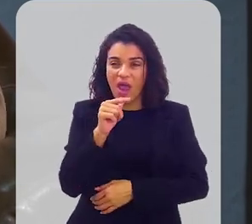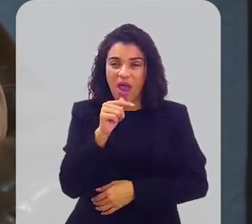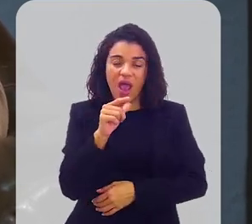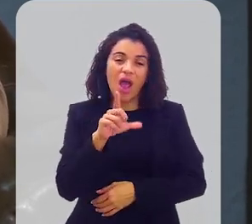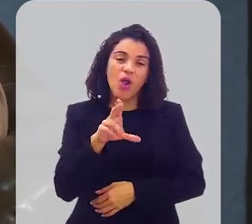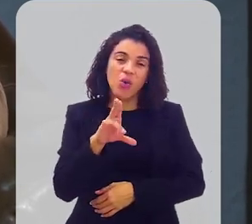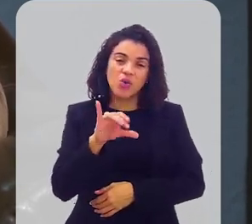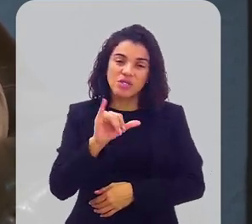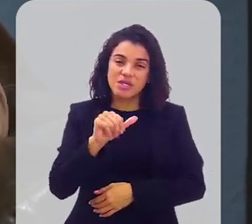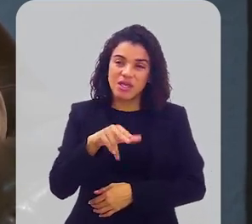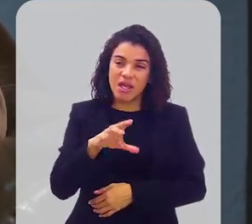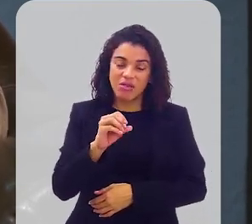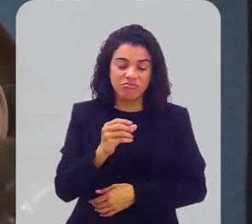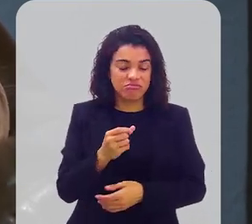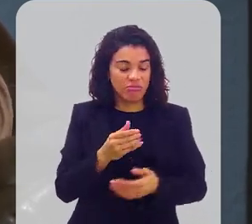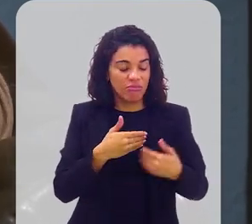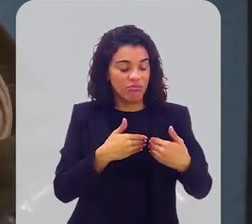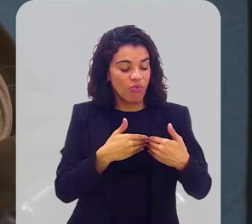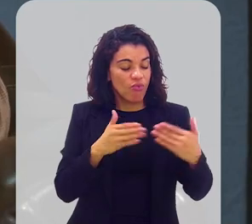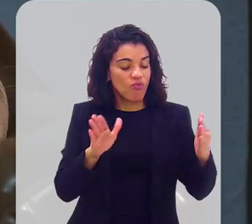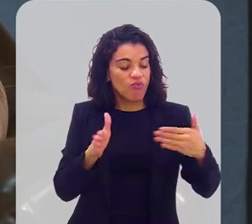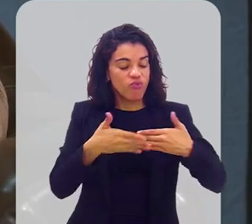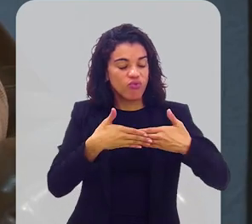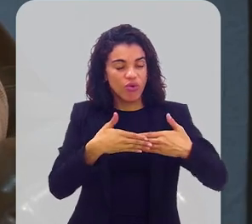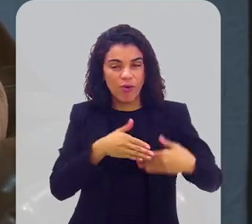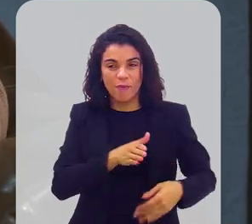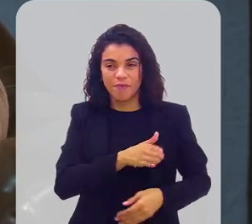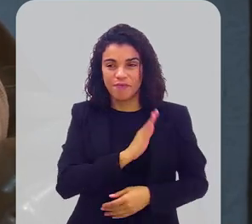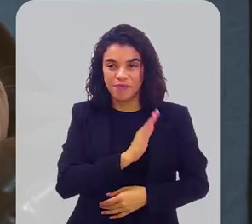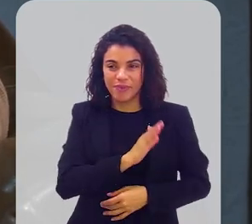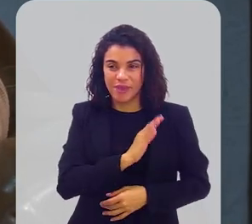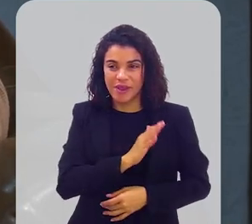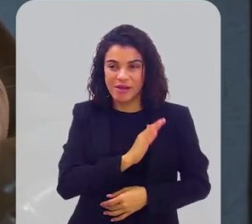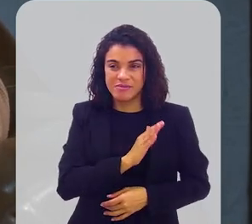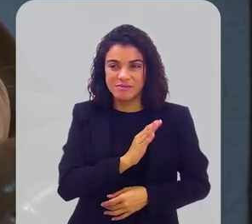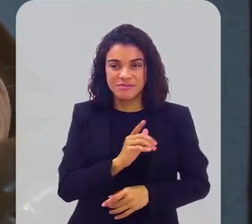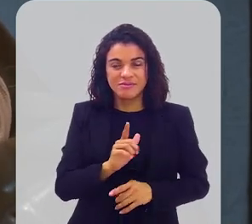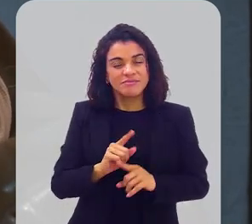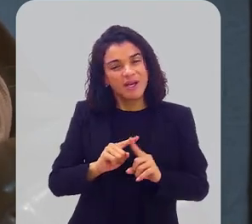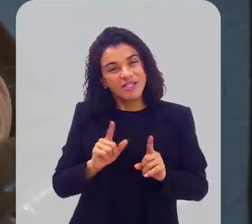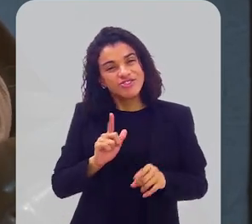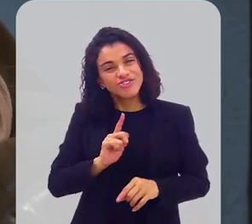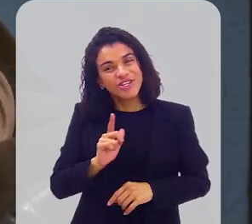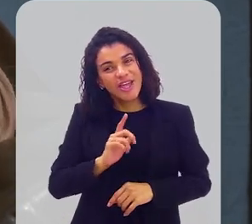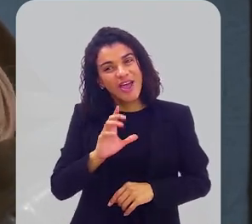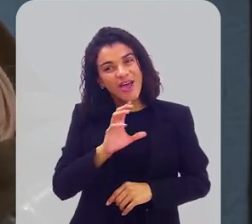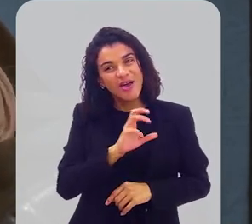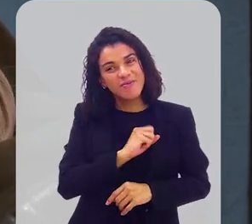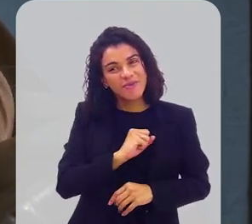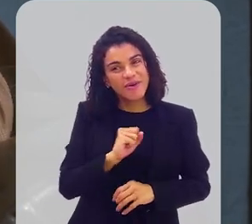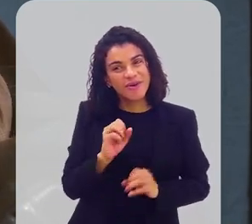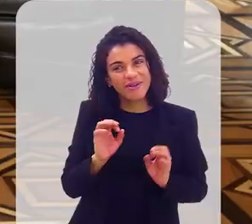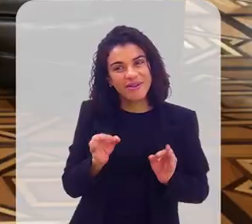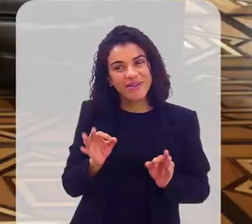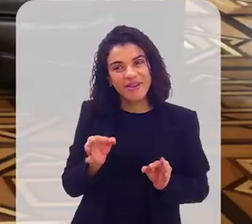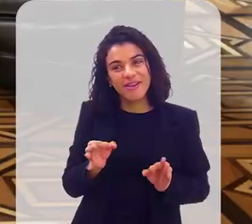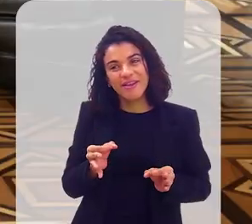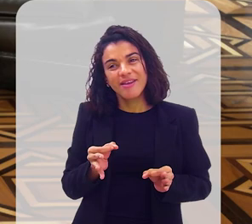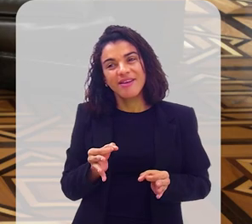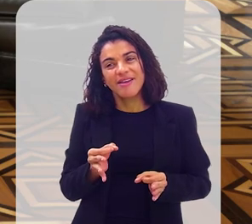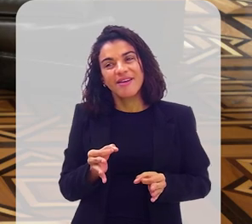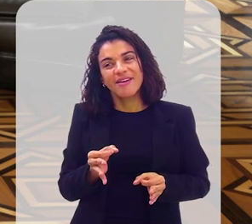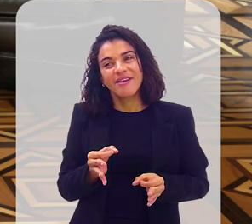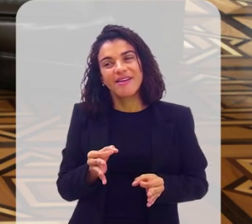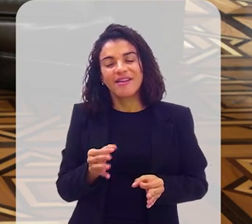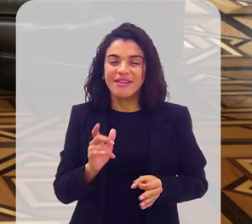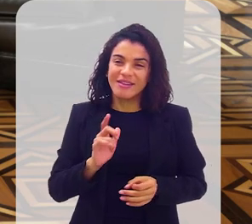coração, né? O GG diz também, não vou trazer. Isso é uma pobreza esse programa. Mas tem amor, né? Tem amor. Tem amor.